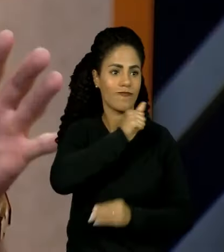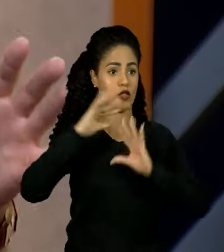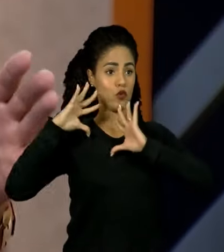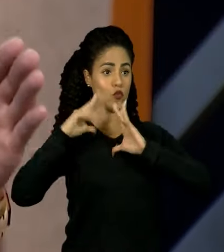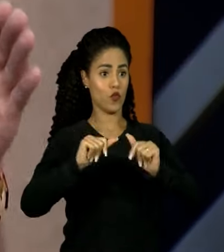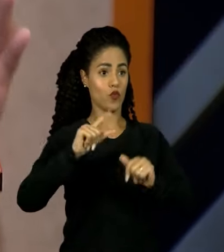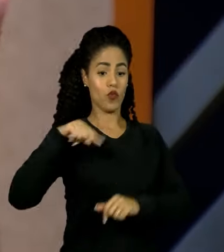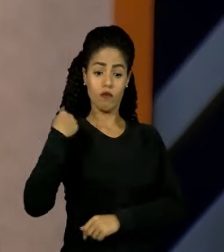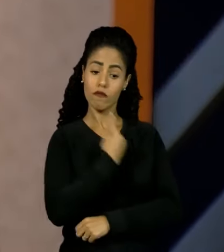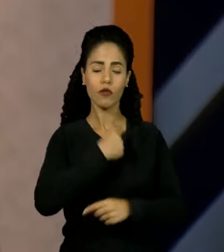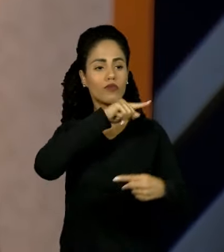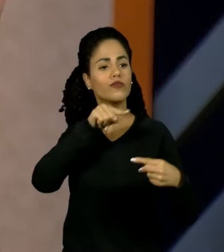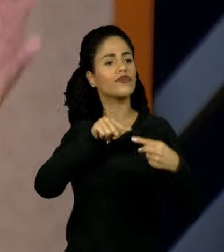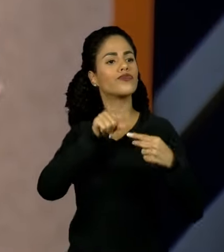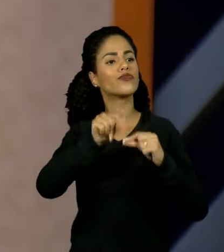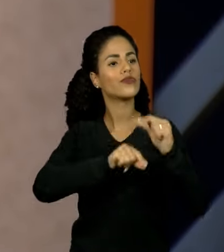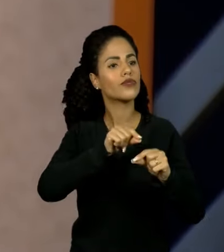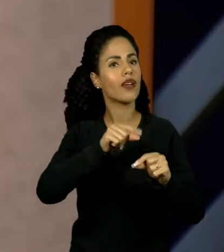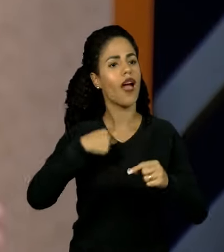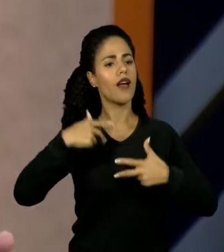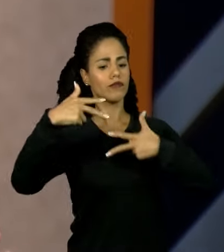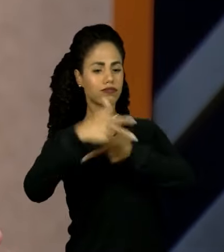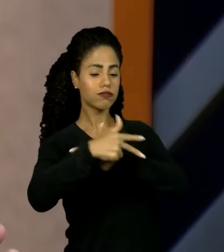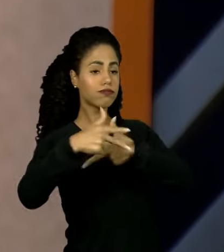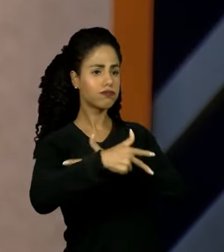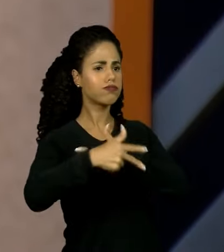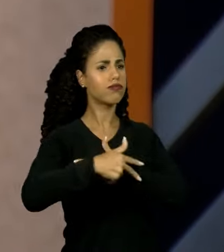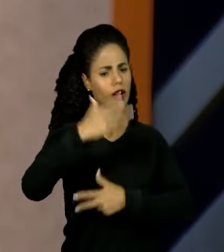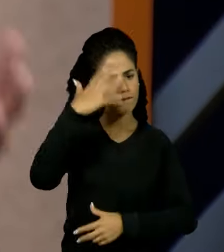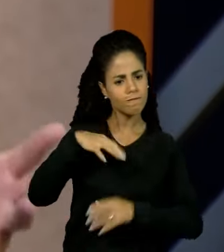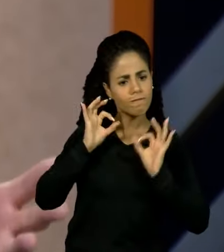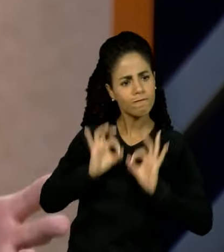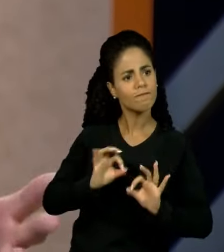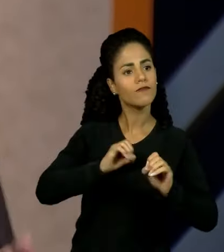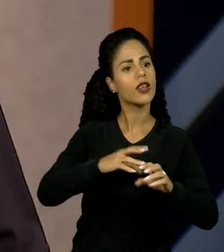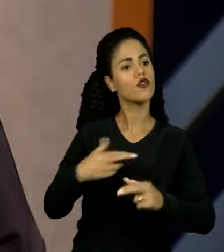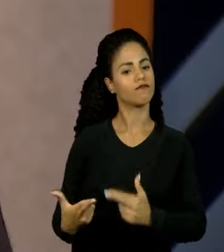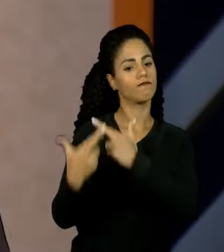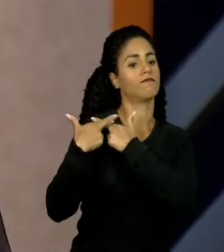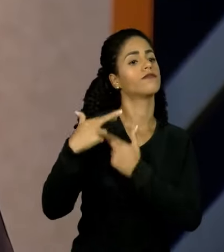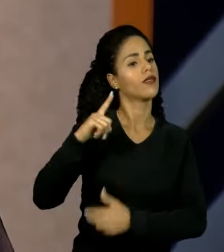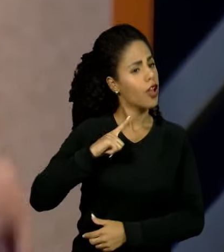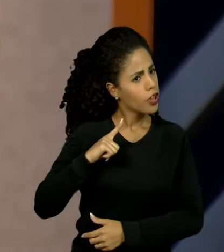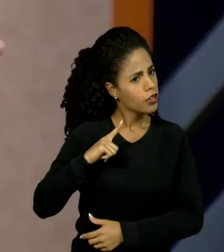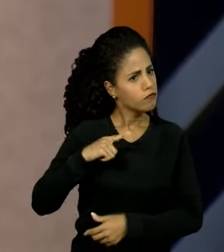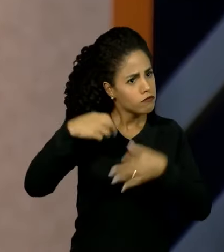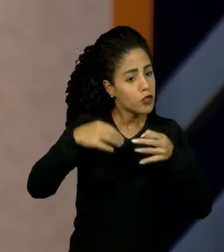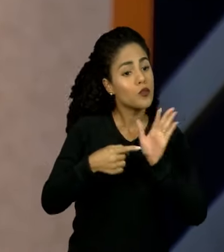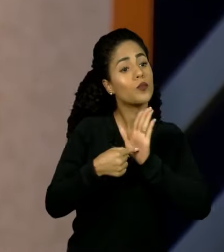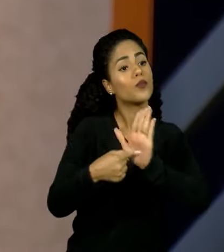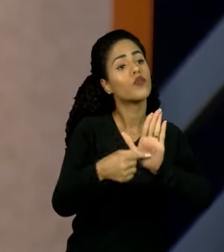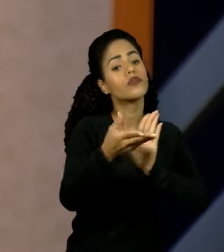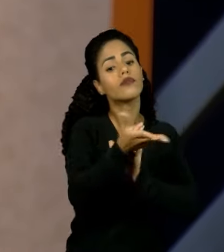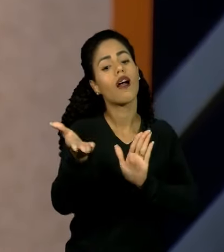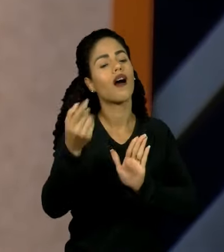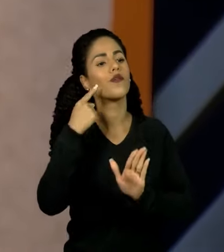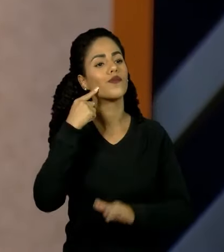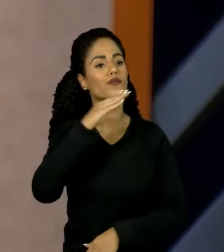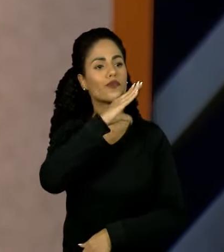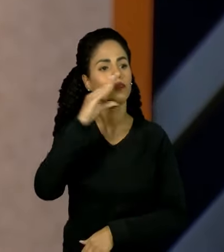O nosso objetivo, quem faz um rap sério, com responsabilidade, é exatamente esse. É mostrar pra esse jovem